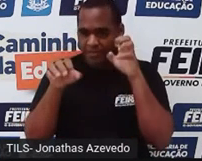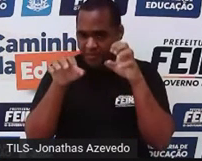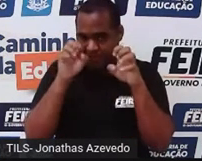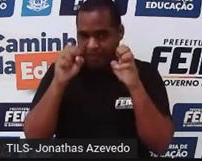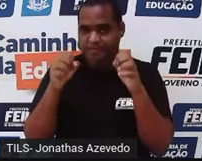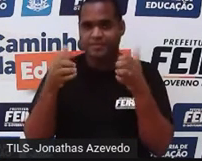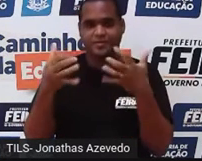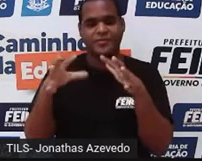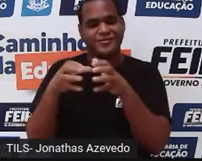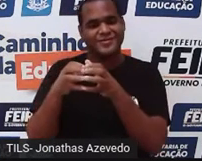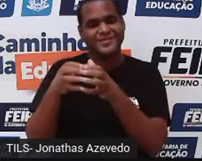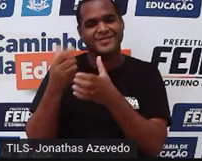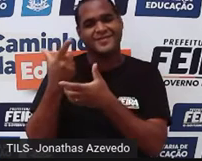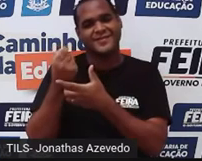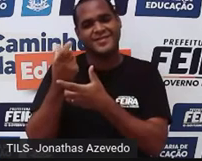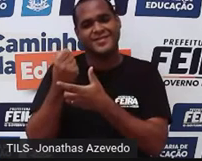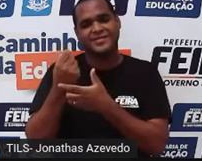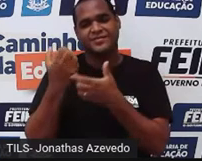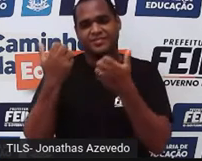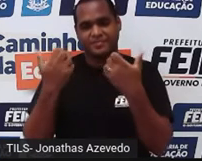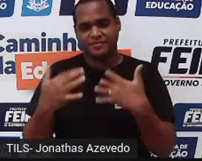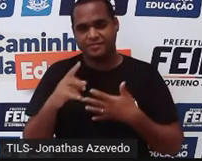conjunto de 20. Olha só.